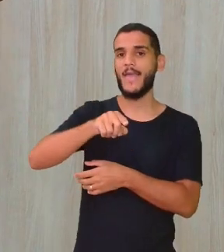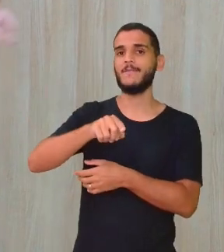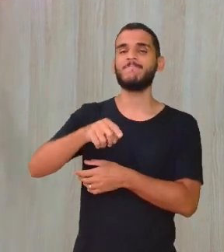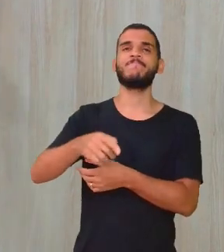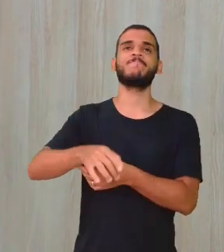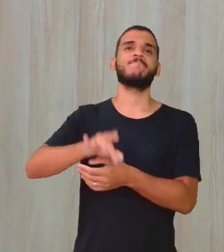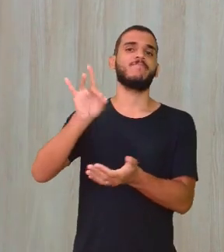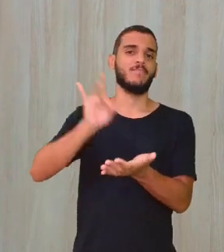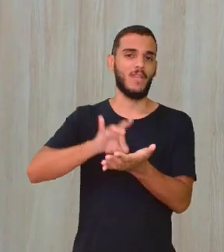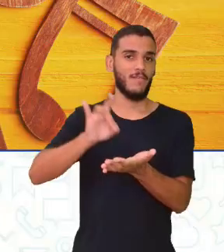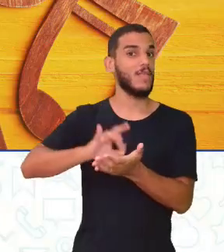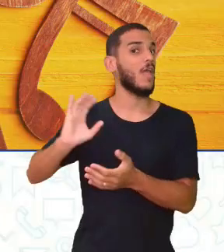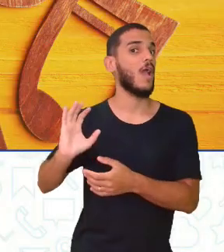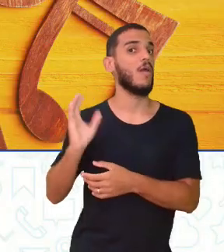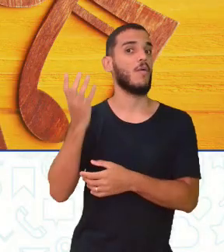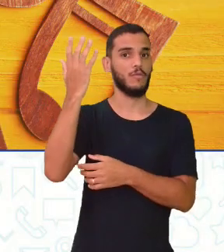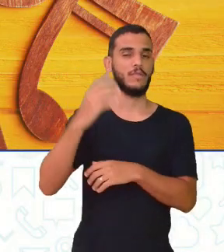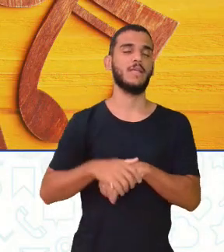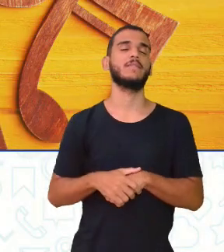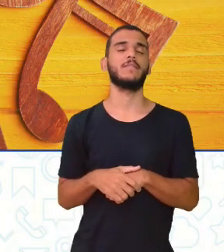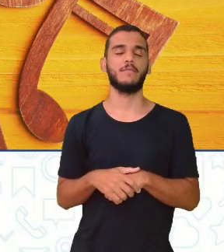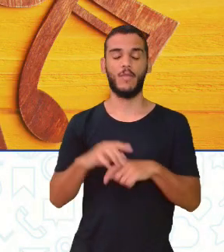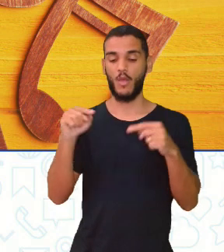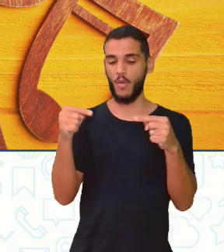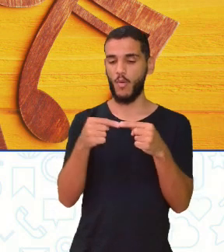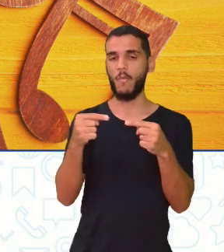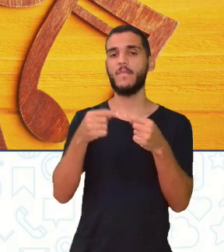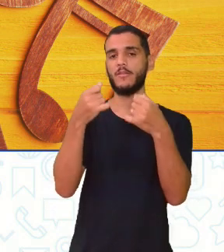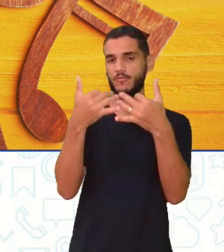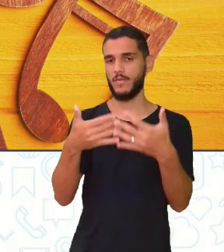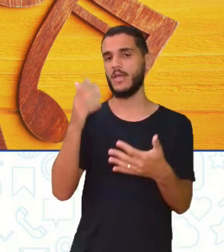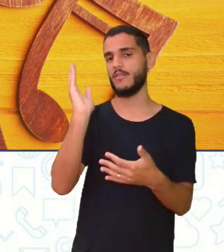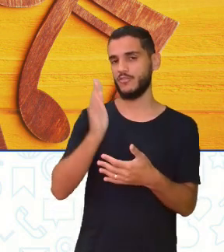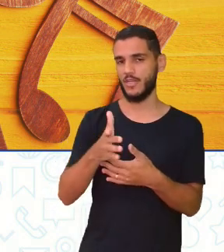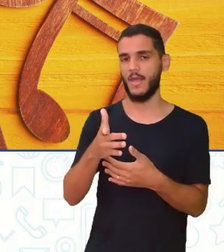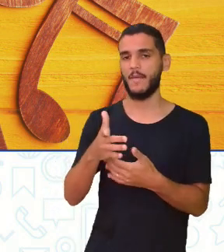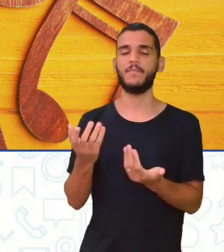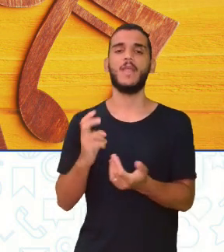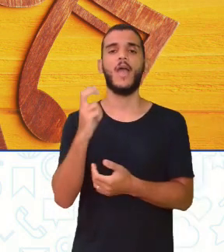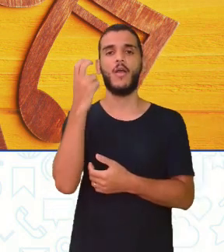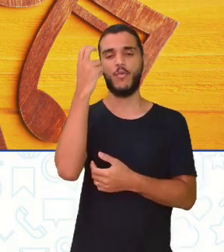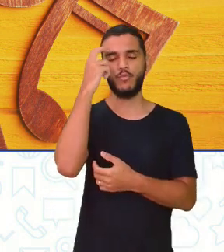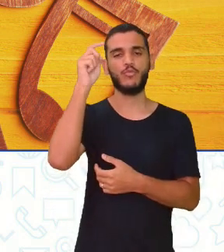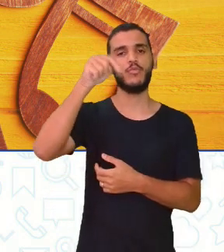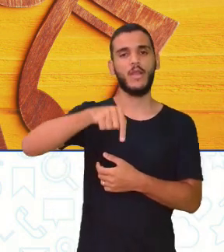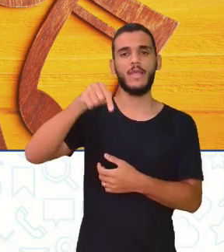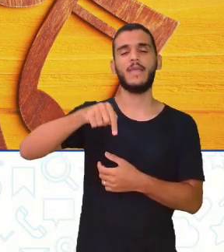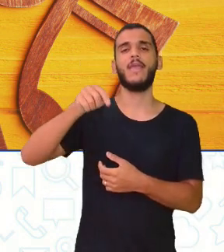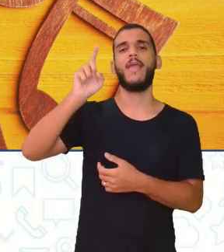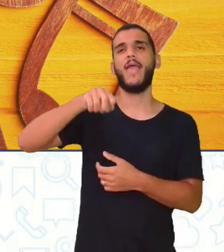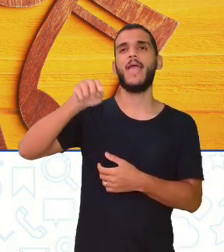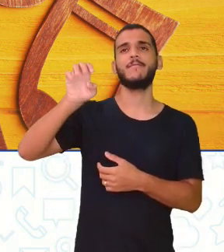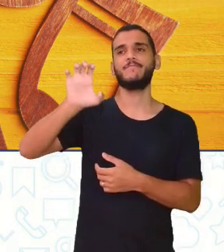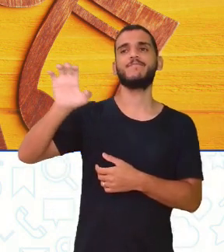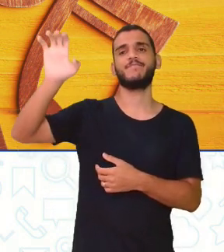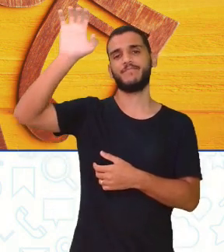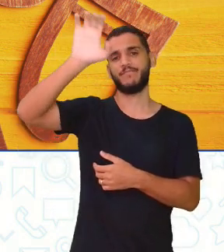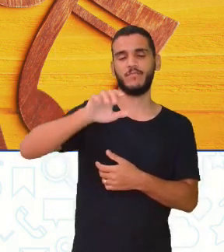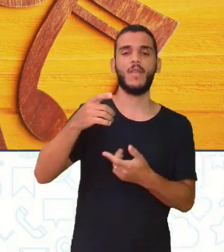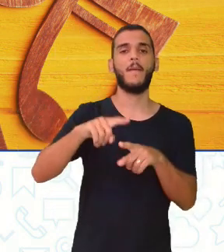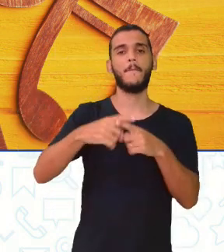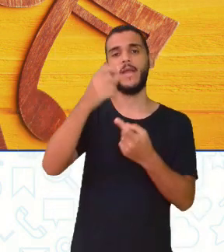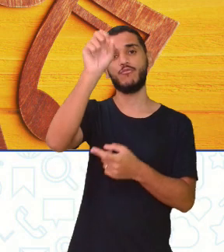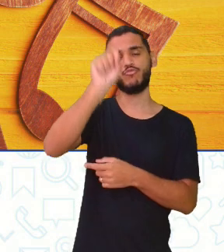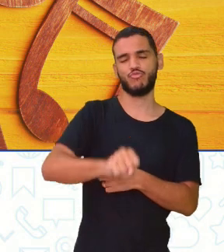latente. E tem a ver com o que eu estava dizendo, de a gente considerar a cultura do Nordeste como uma cultura regional. E a cultura do